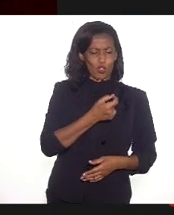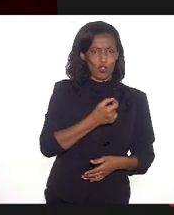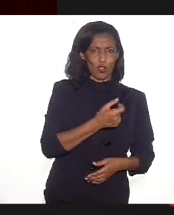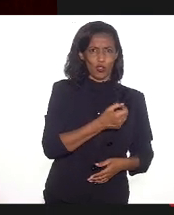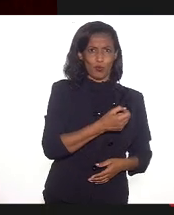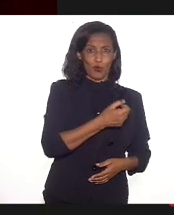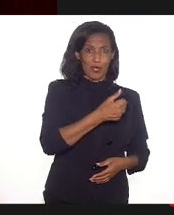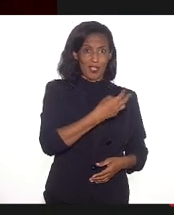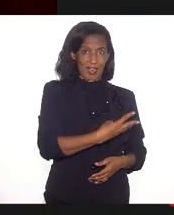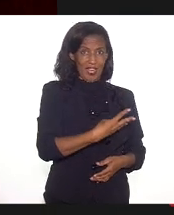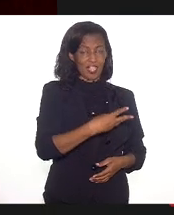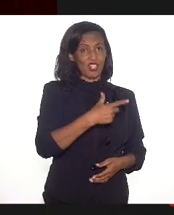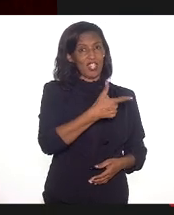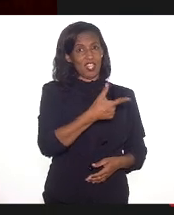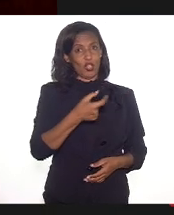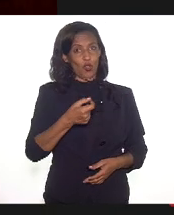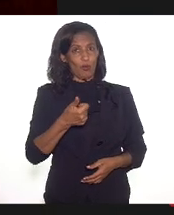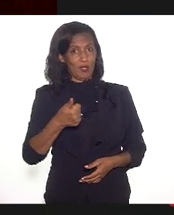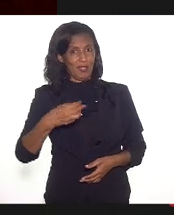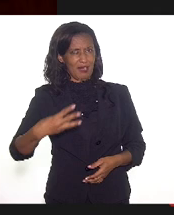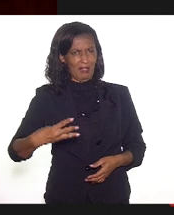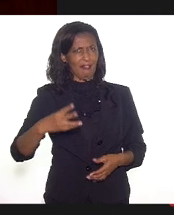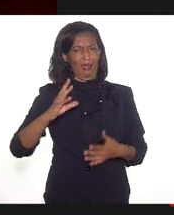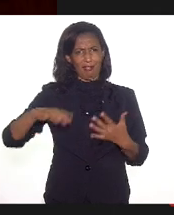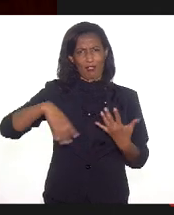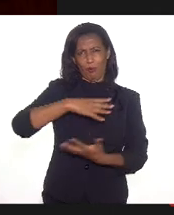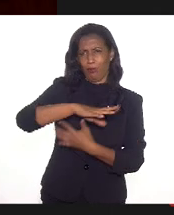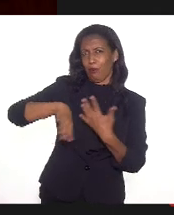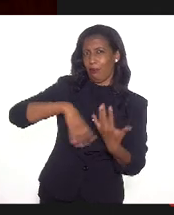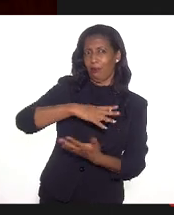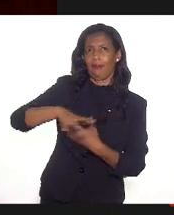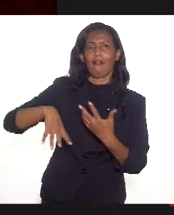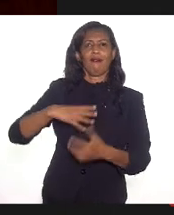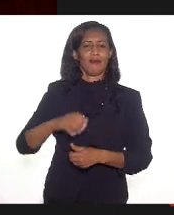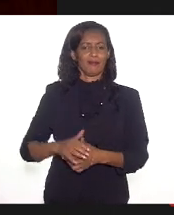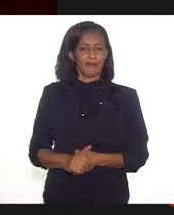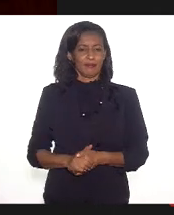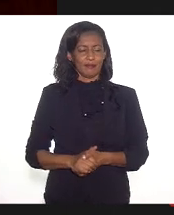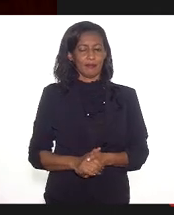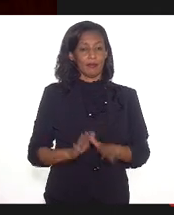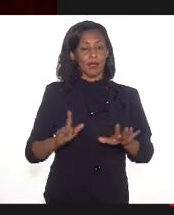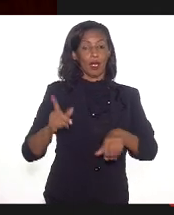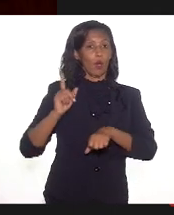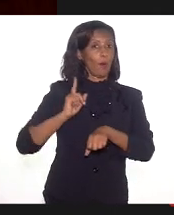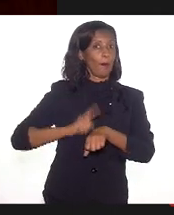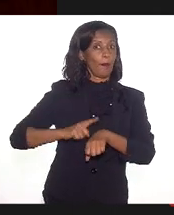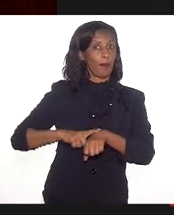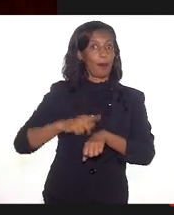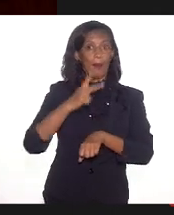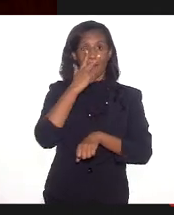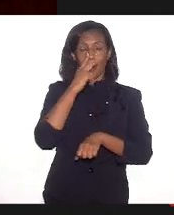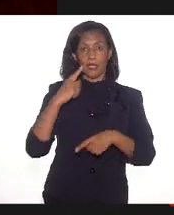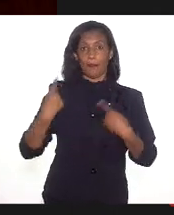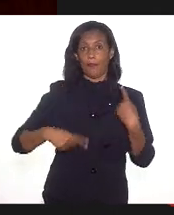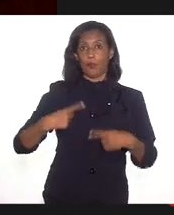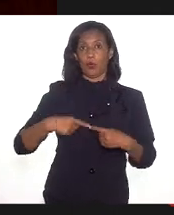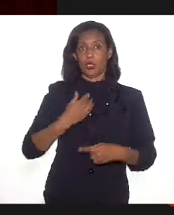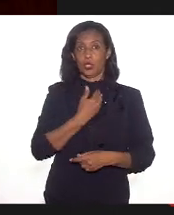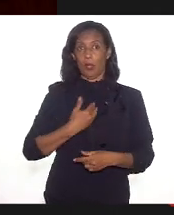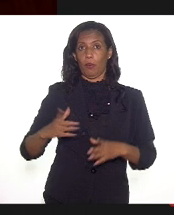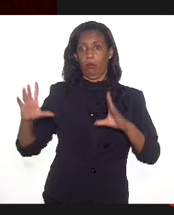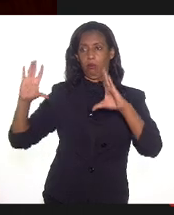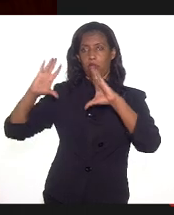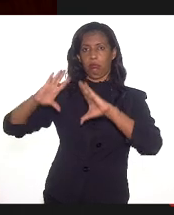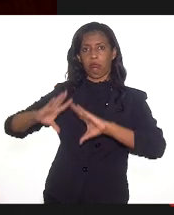2013. Acho que houve até uma revolução, podemos falar assim. Mas, num momento, há o desmonte das políticas públicas e eu me